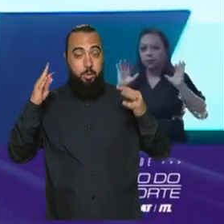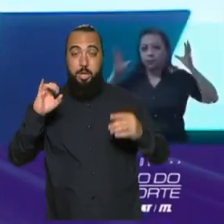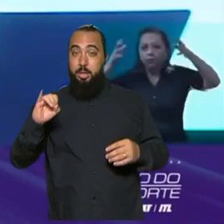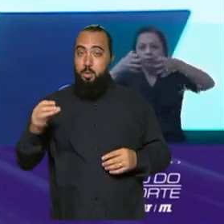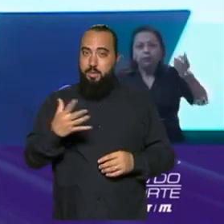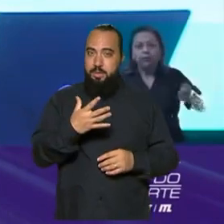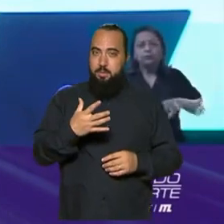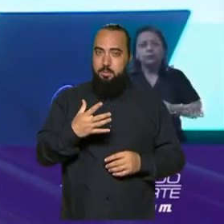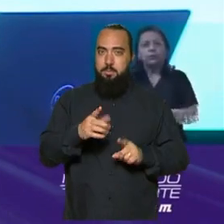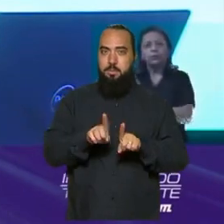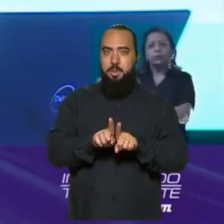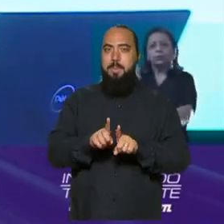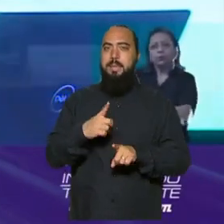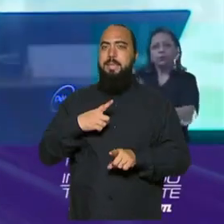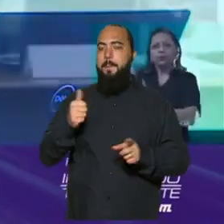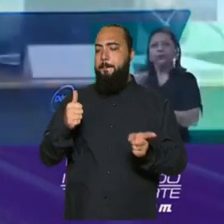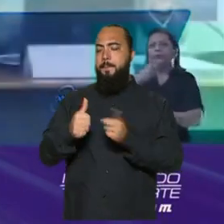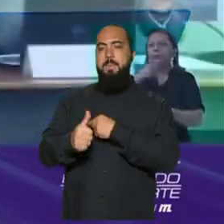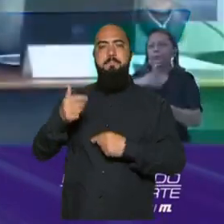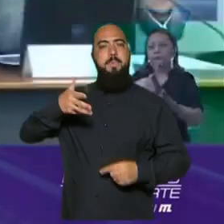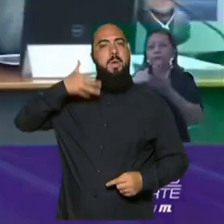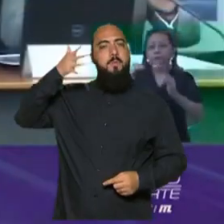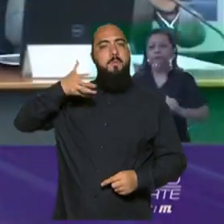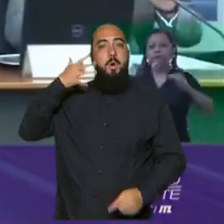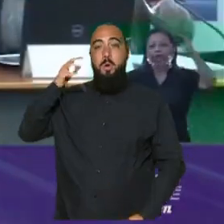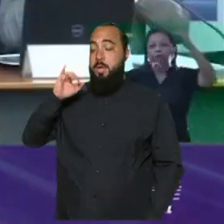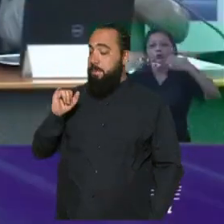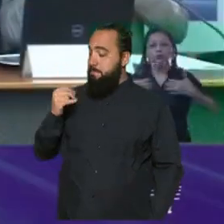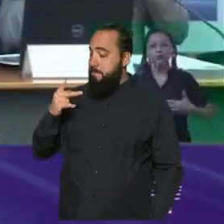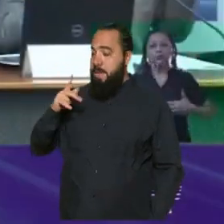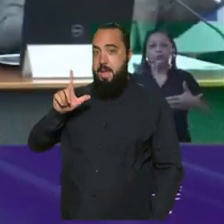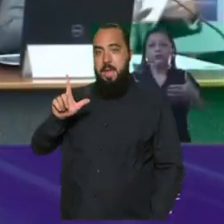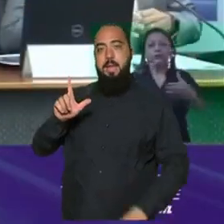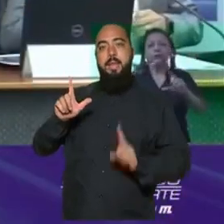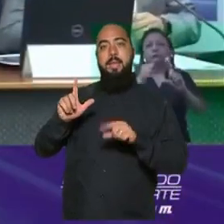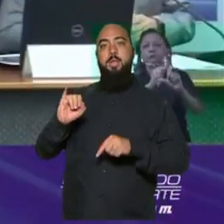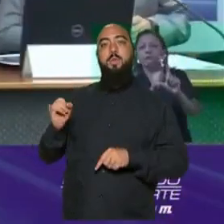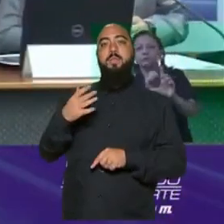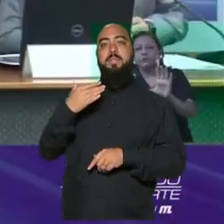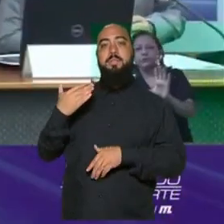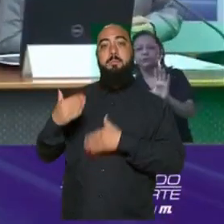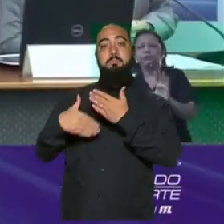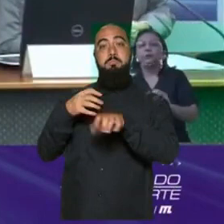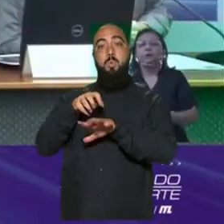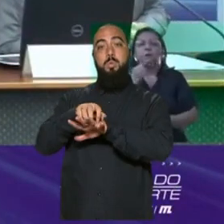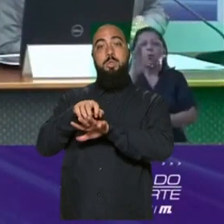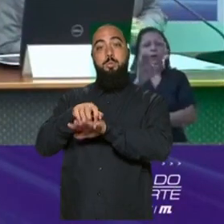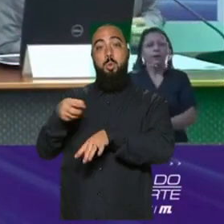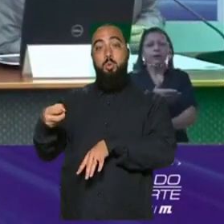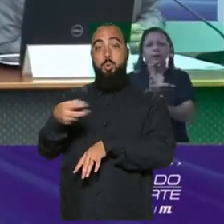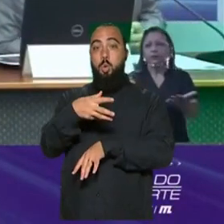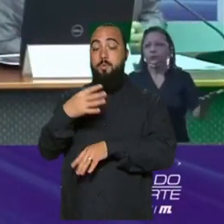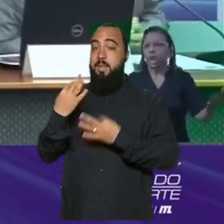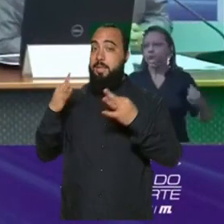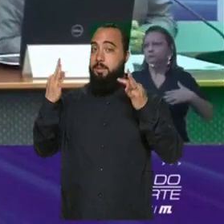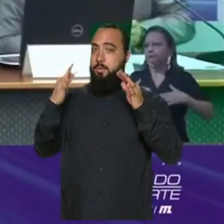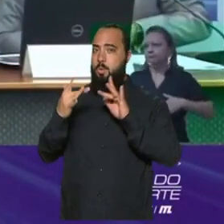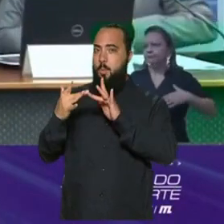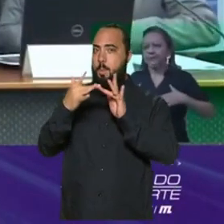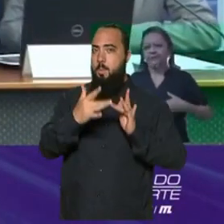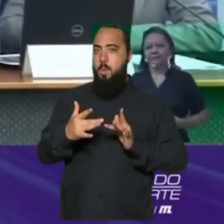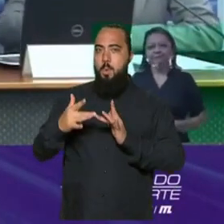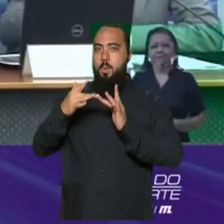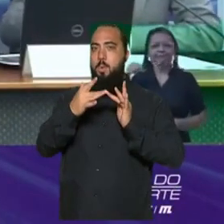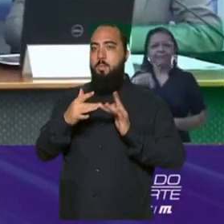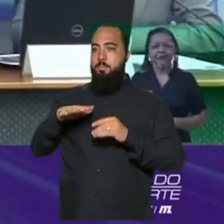participou do primeiro Fórum ITL de Inovação do Transporte, Novas Tecnologias e Conectividade nas